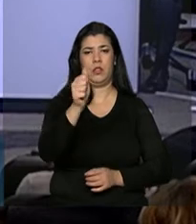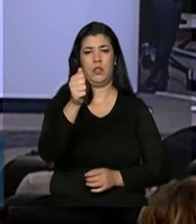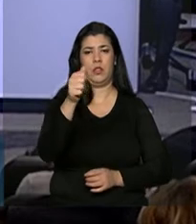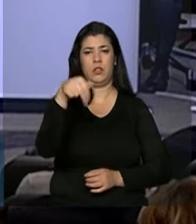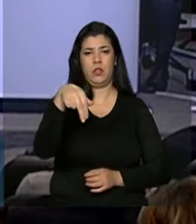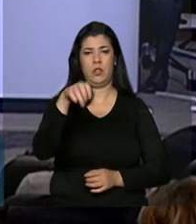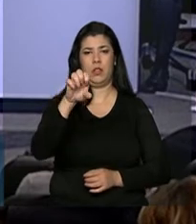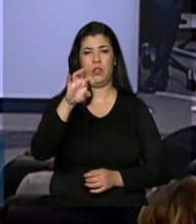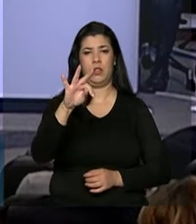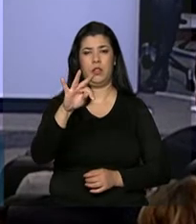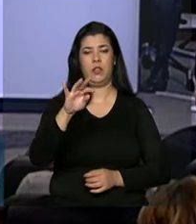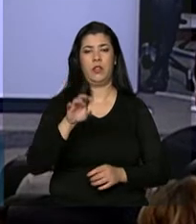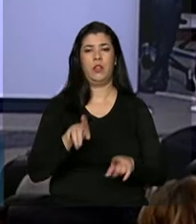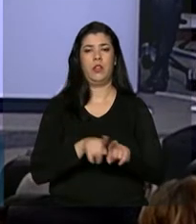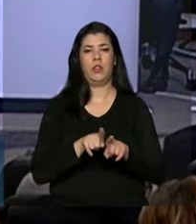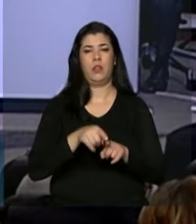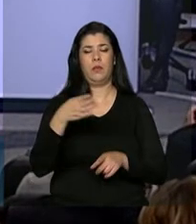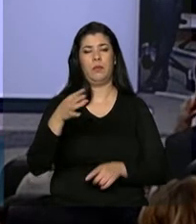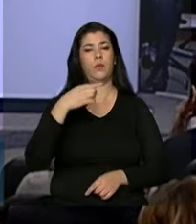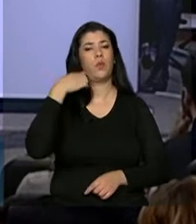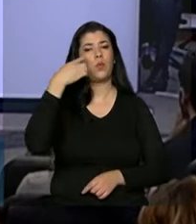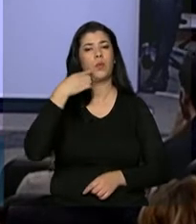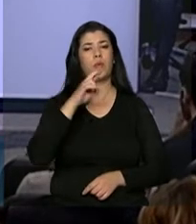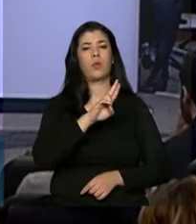deputado Chico Lopes,